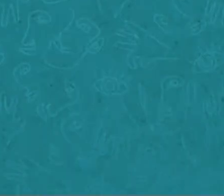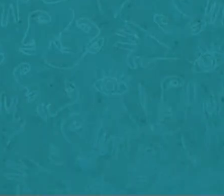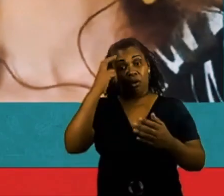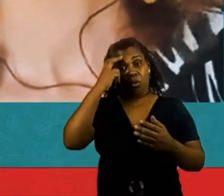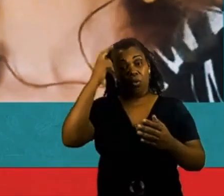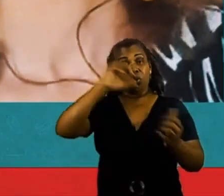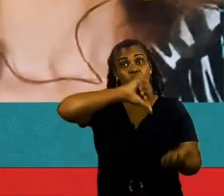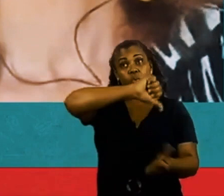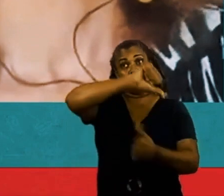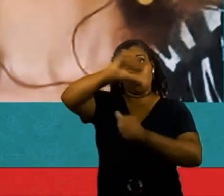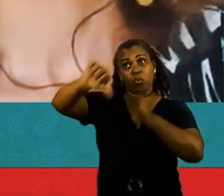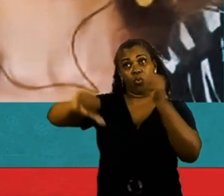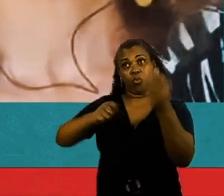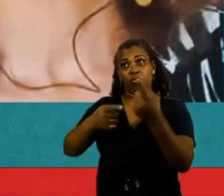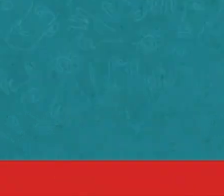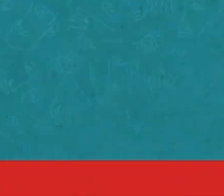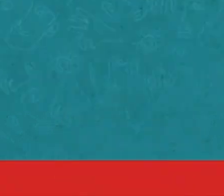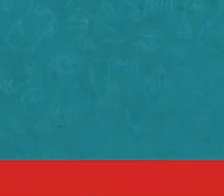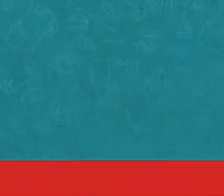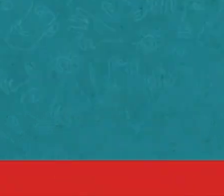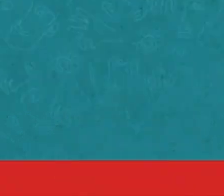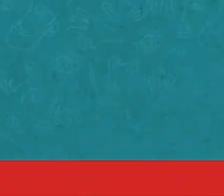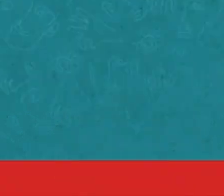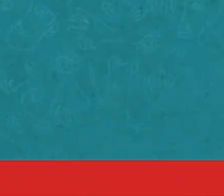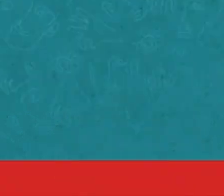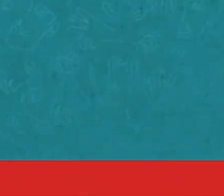-feiras. Sigam aqui o Cultura em Foco.